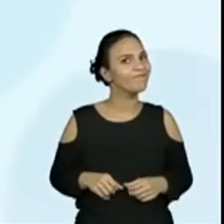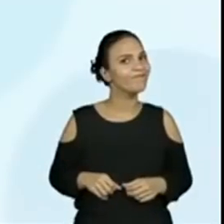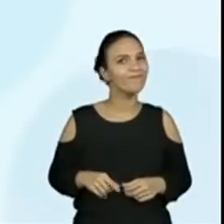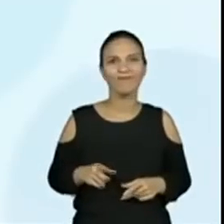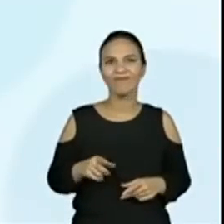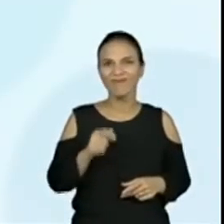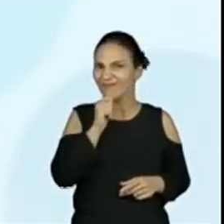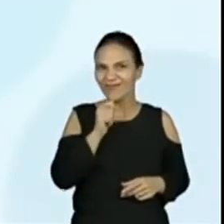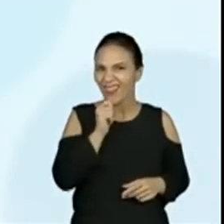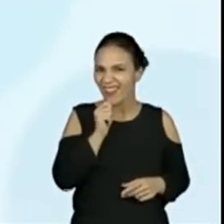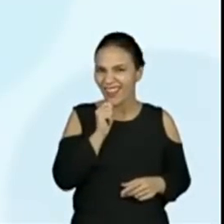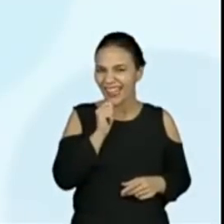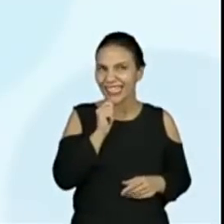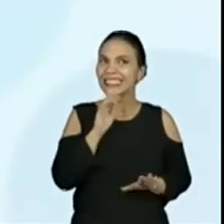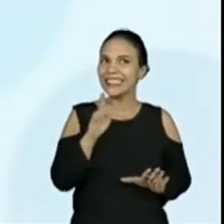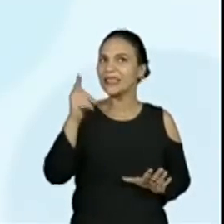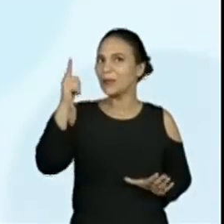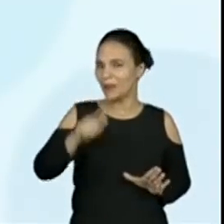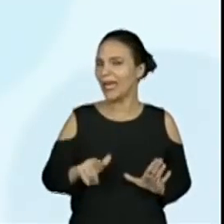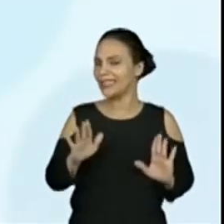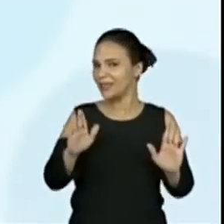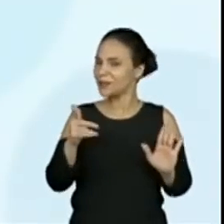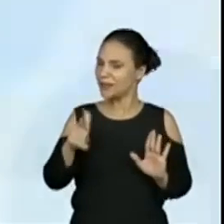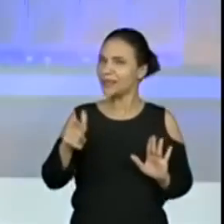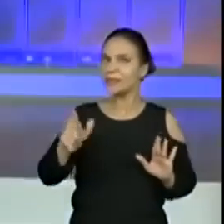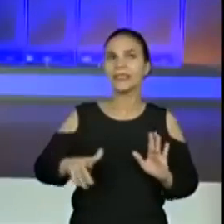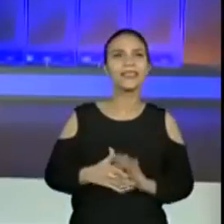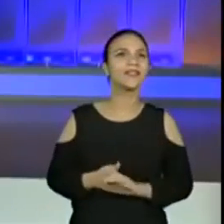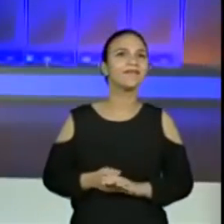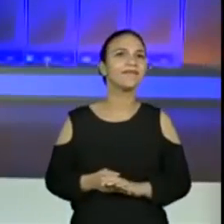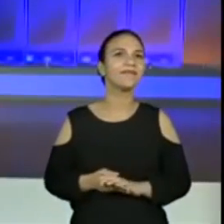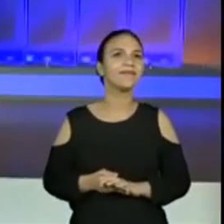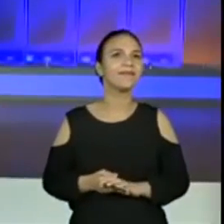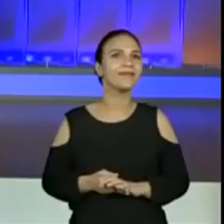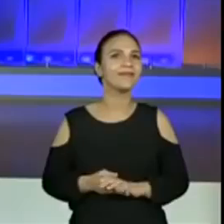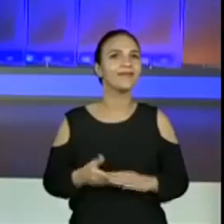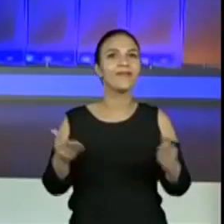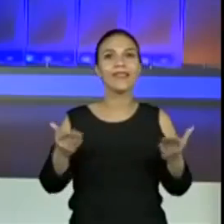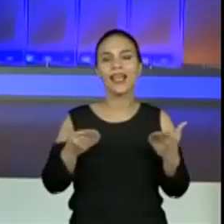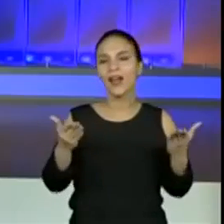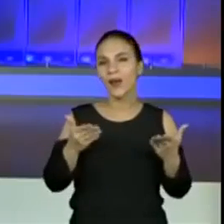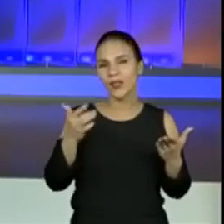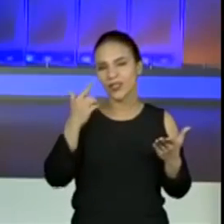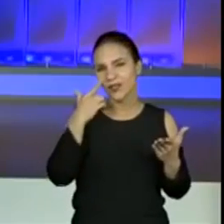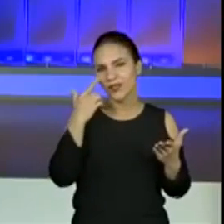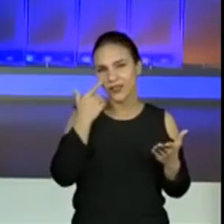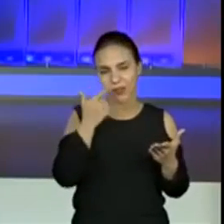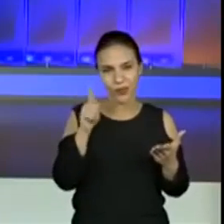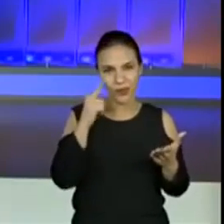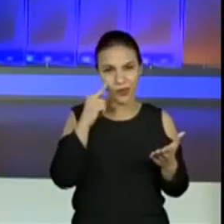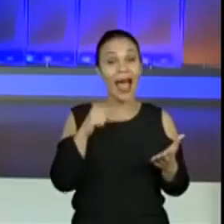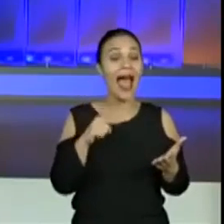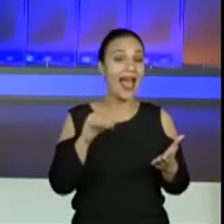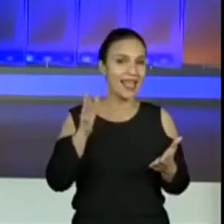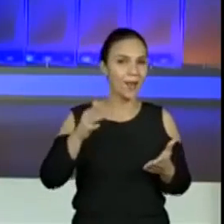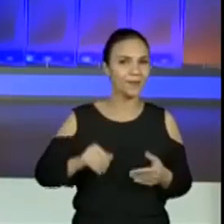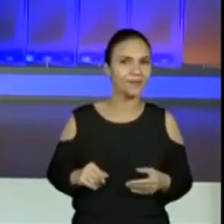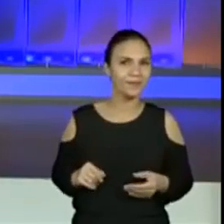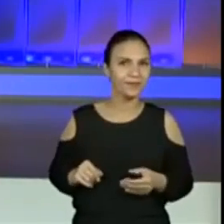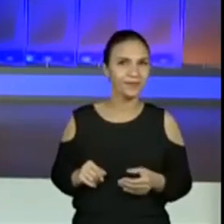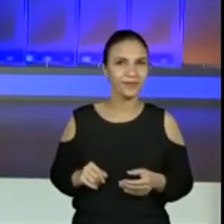Ainda não? Tá, vamos para a próxima, vai. Questão, a próxima questão, deixa eu achar... Ah, já sei.